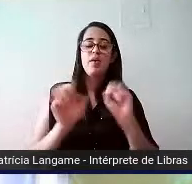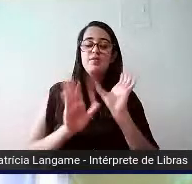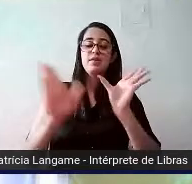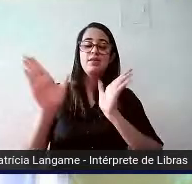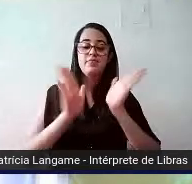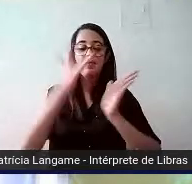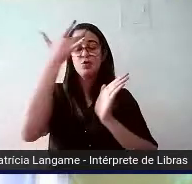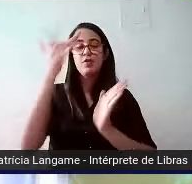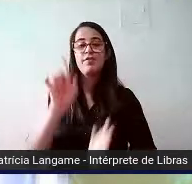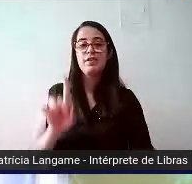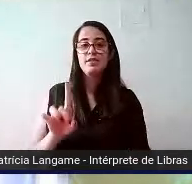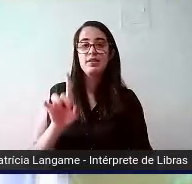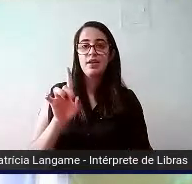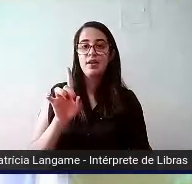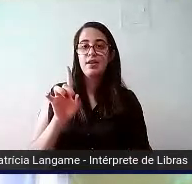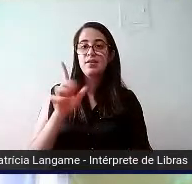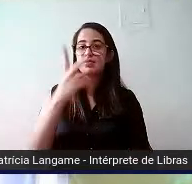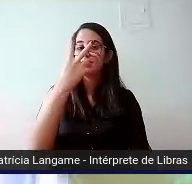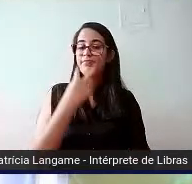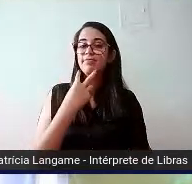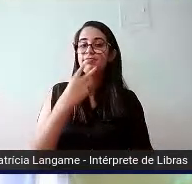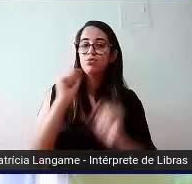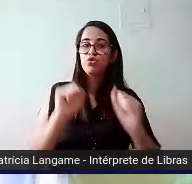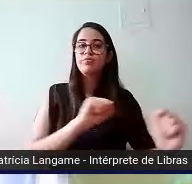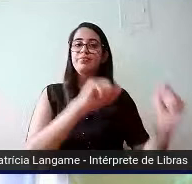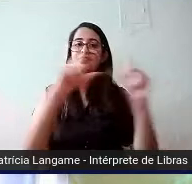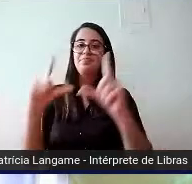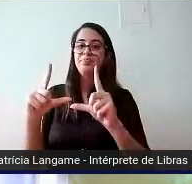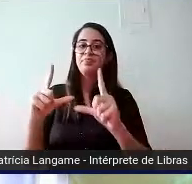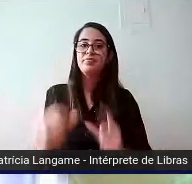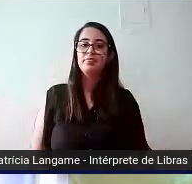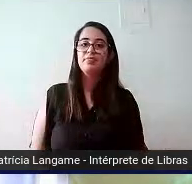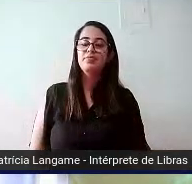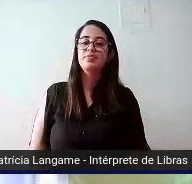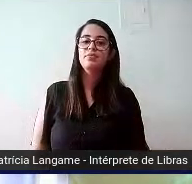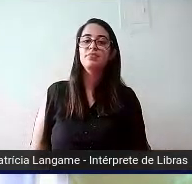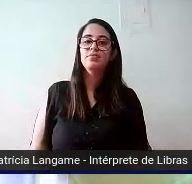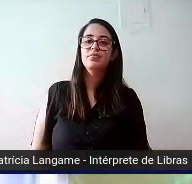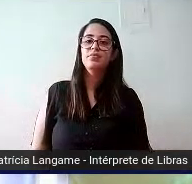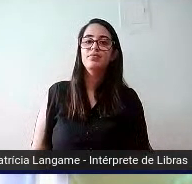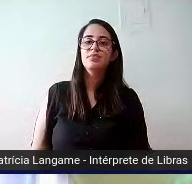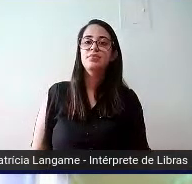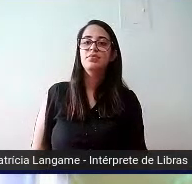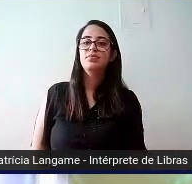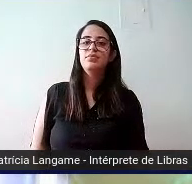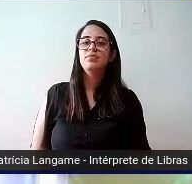com deficiência visual. Pode passar o slide, por favor? Próximo slide.